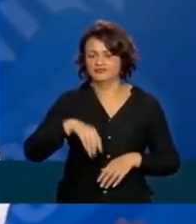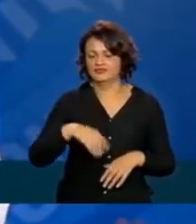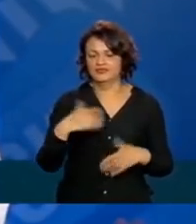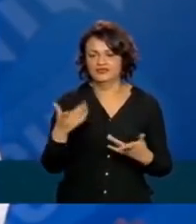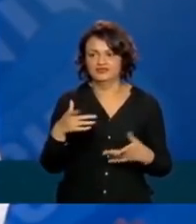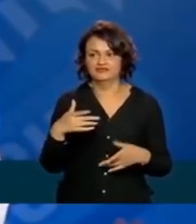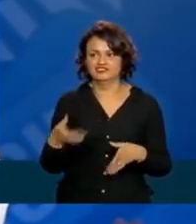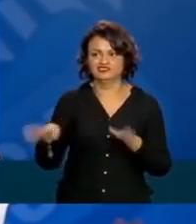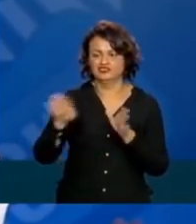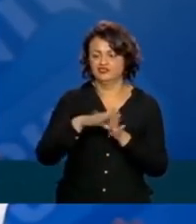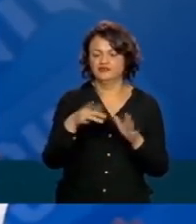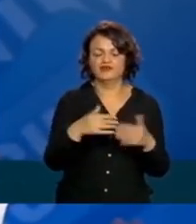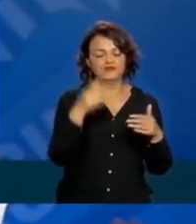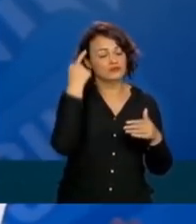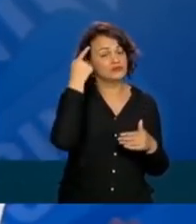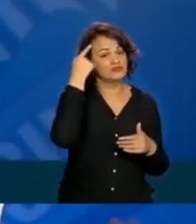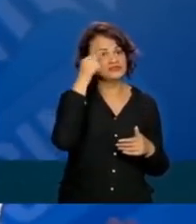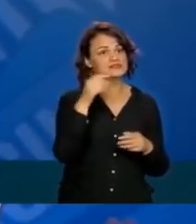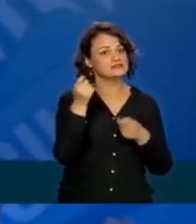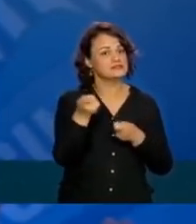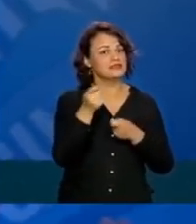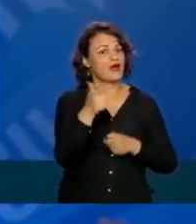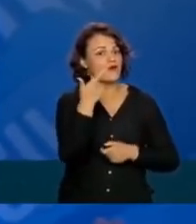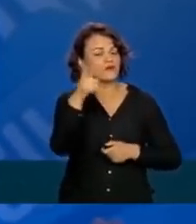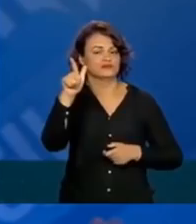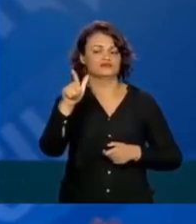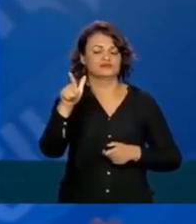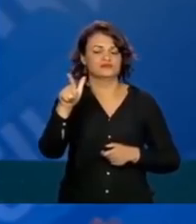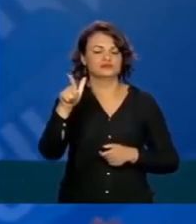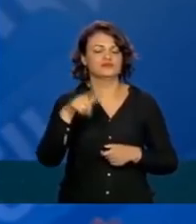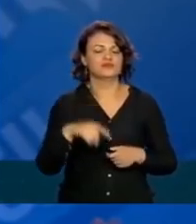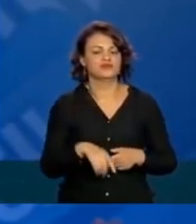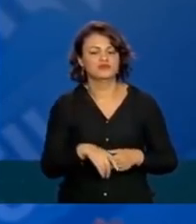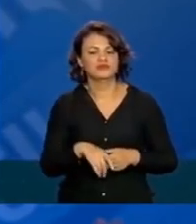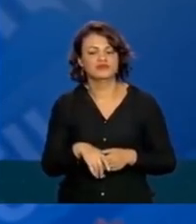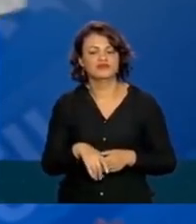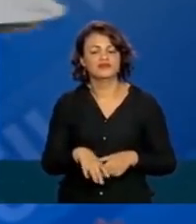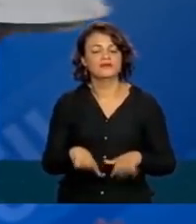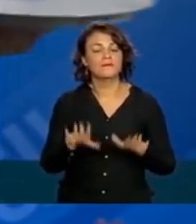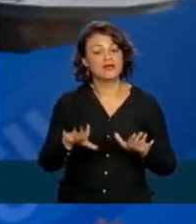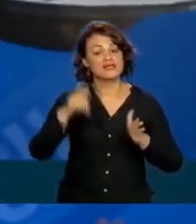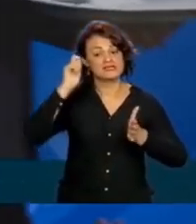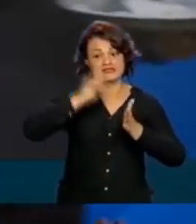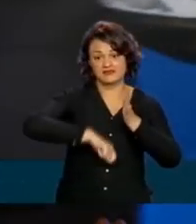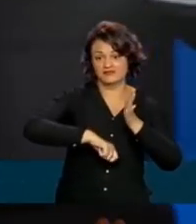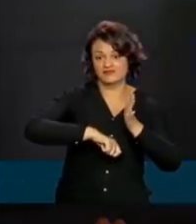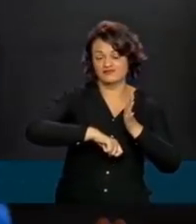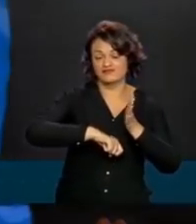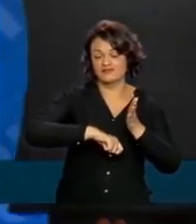possibilidade, estamos abrindo outro processo de compra, mas assinamos uma